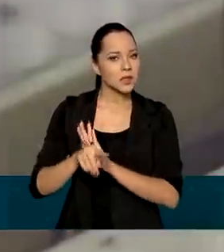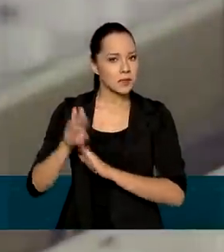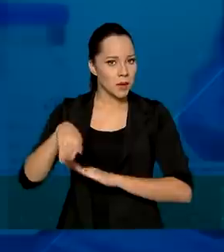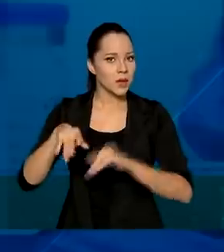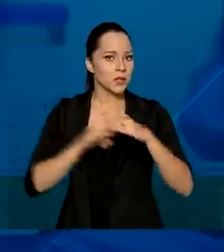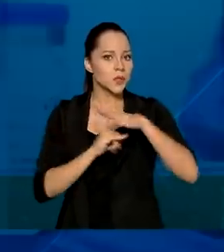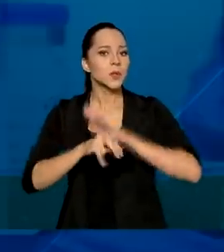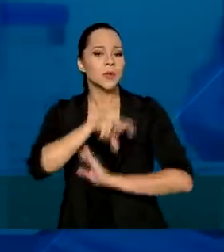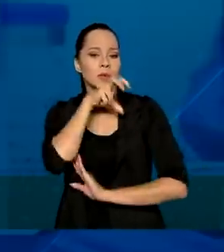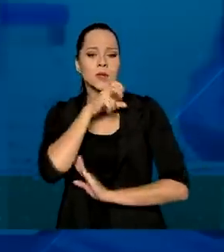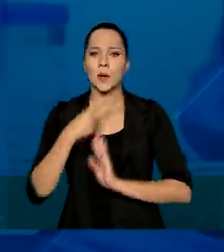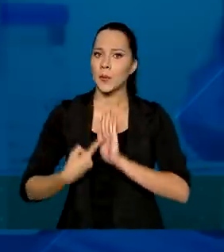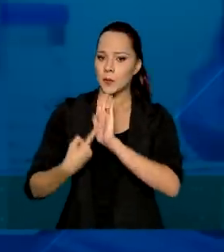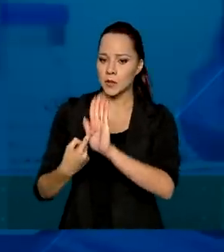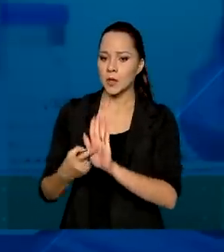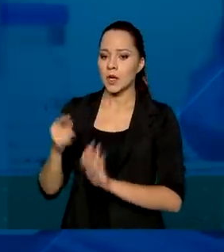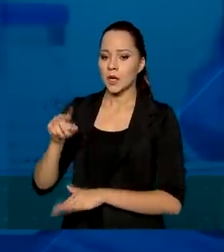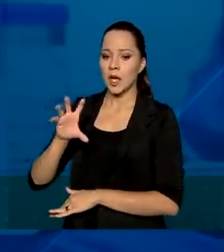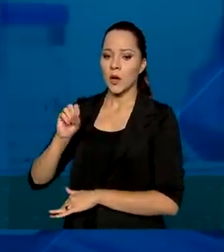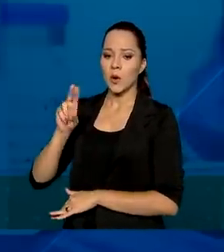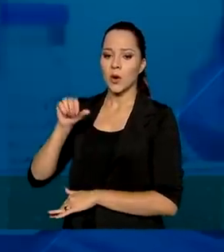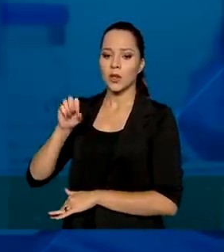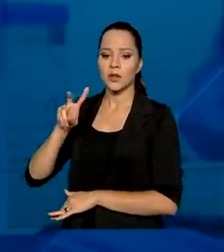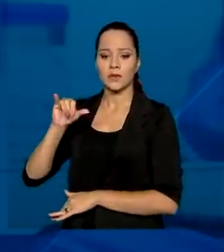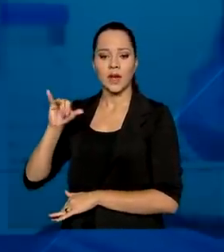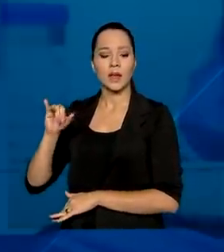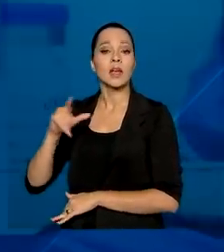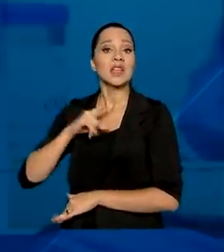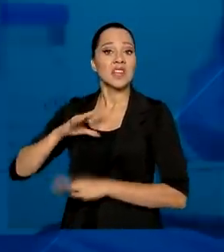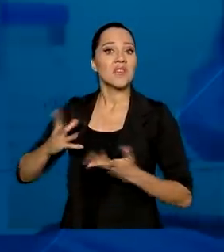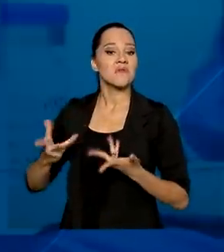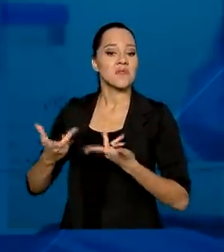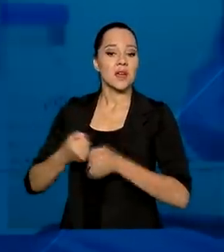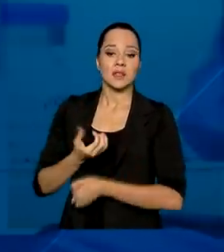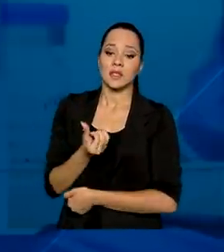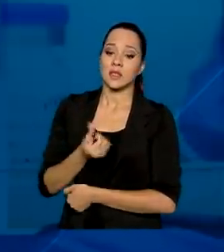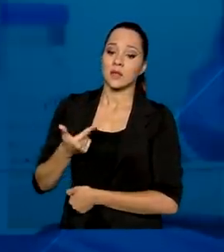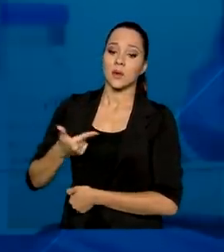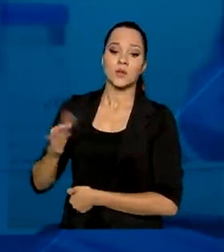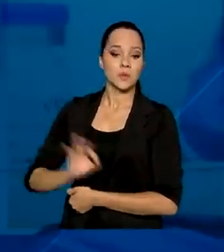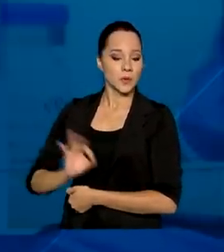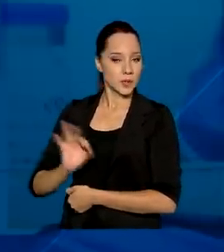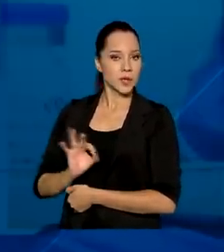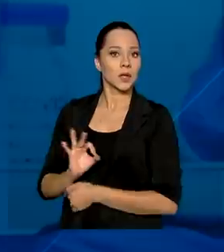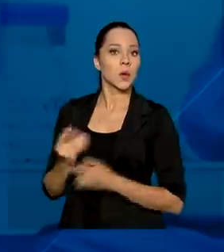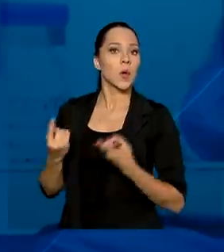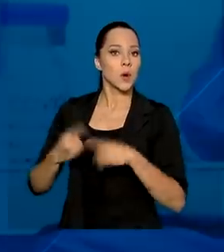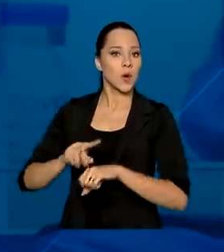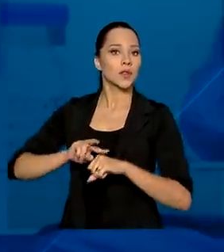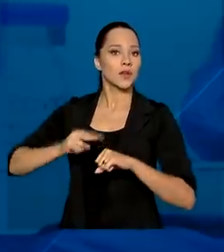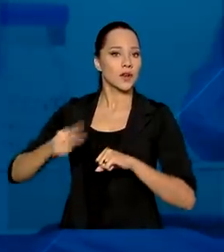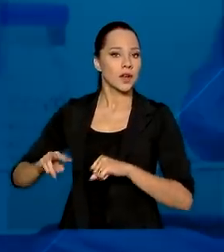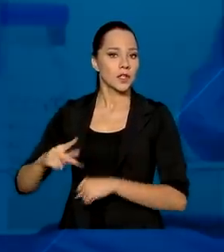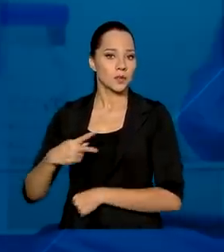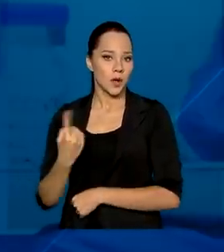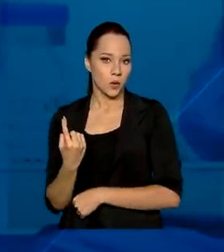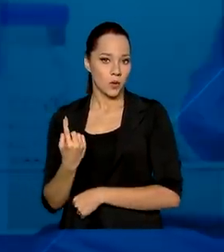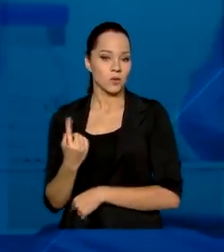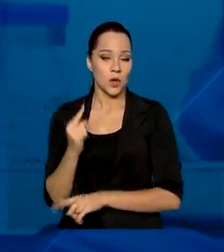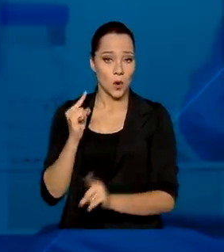pelo Butantan mostrou que a Coronavac tem eficácia de até 62% contra a variante P1